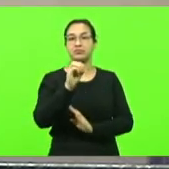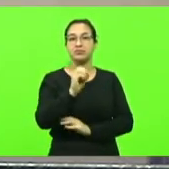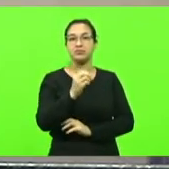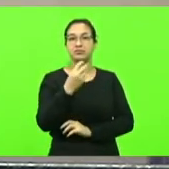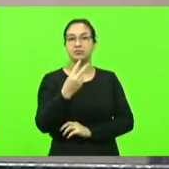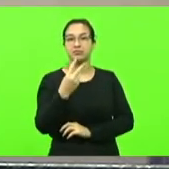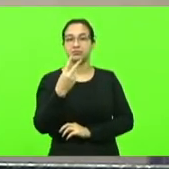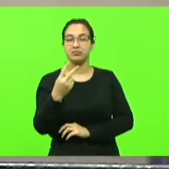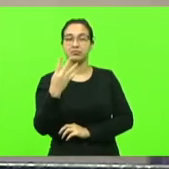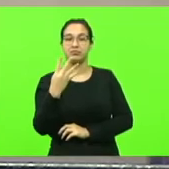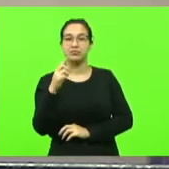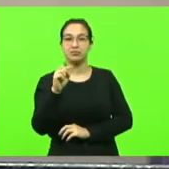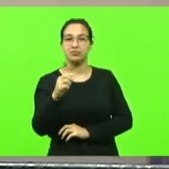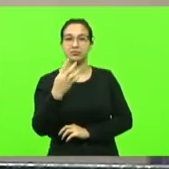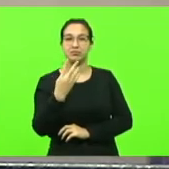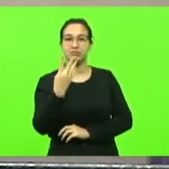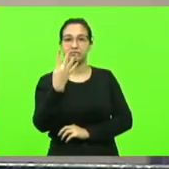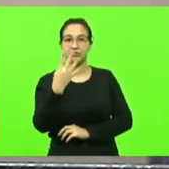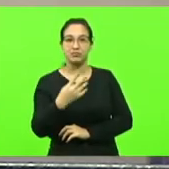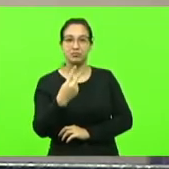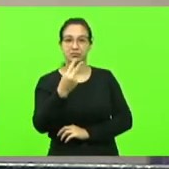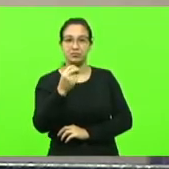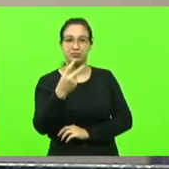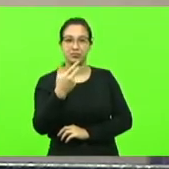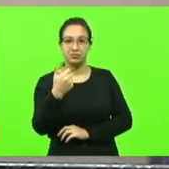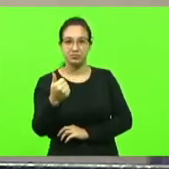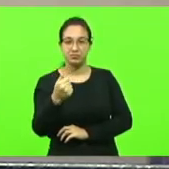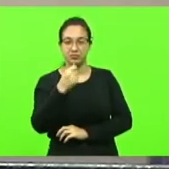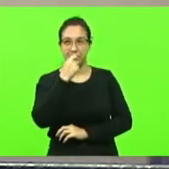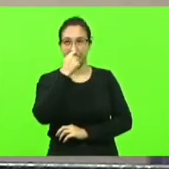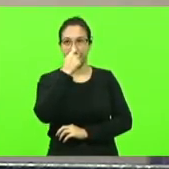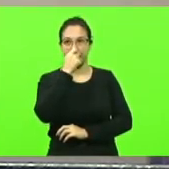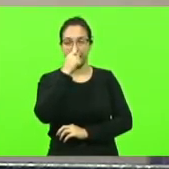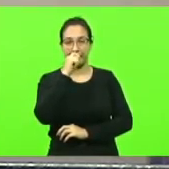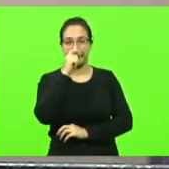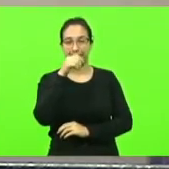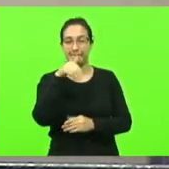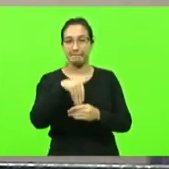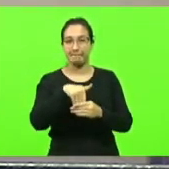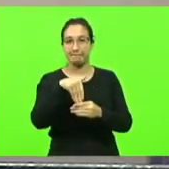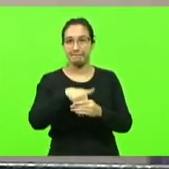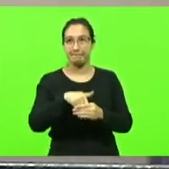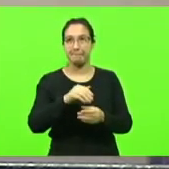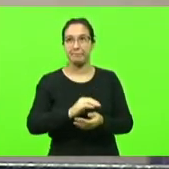0224.4 barra 2021 em votação